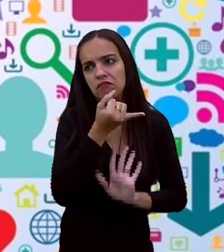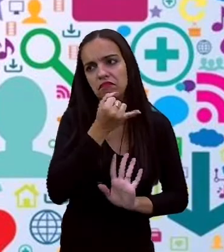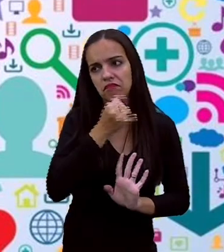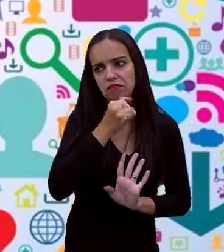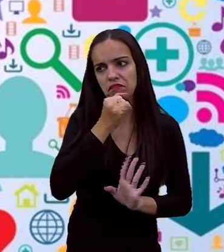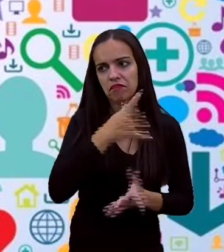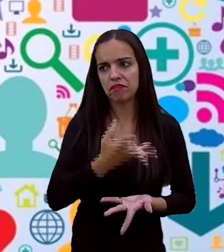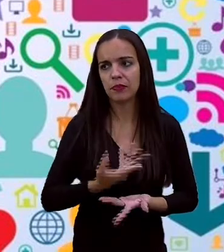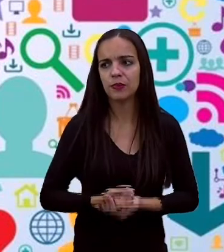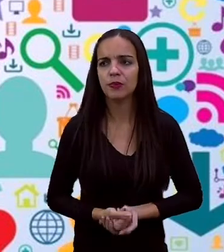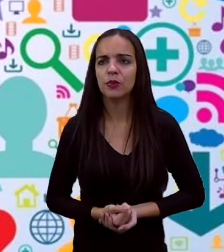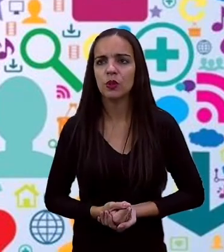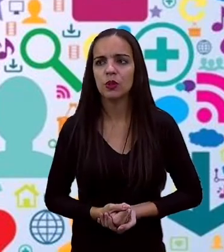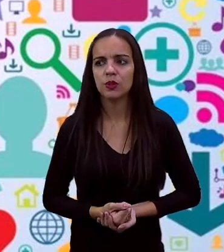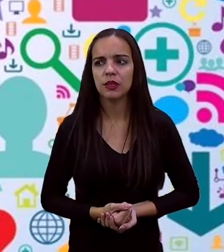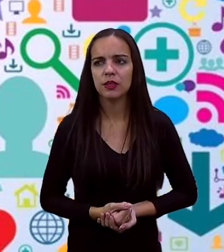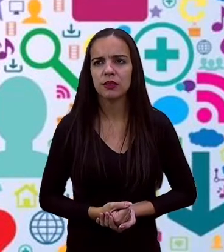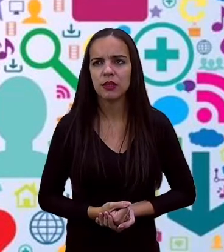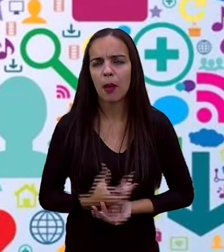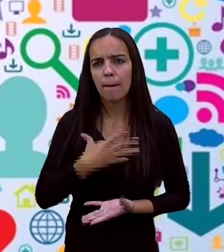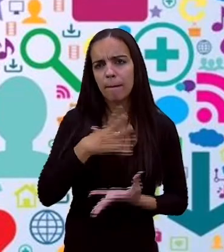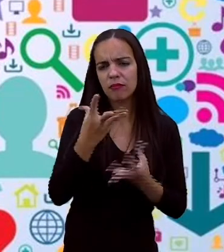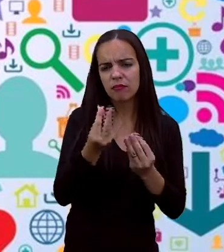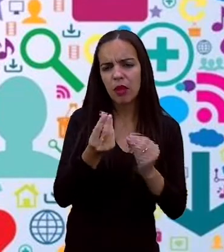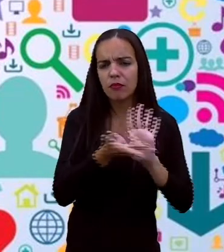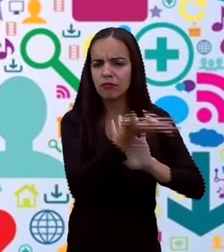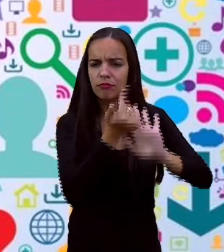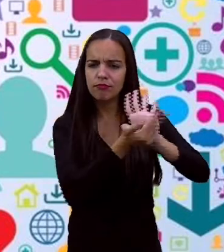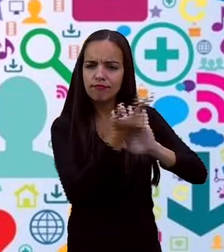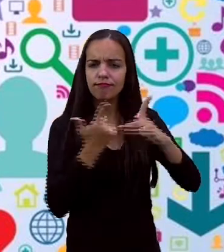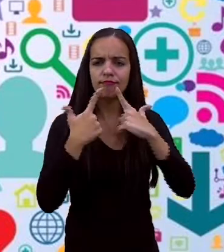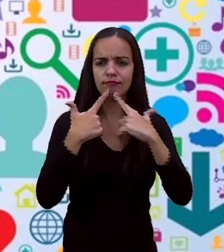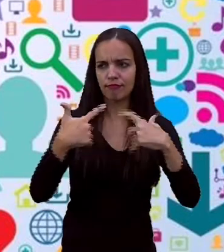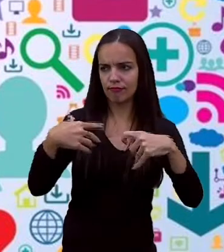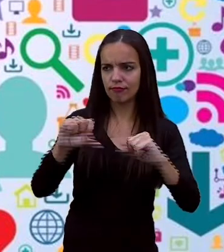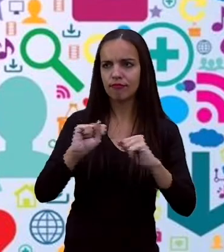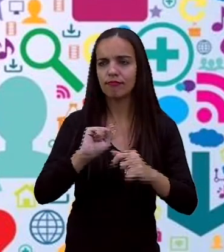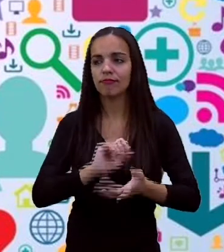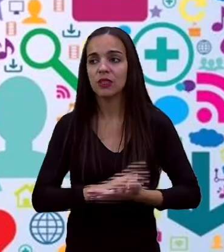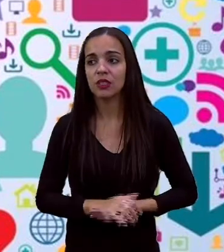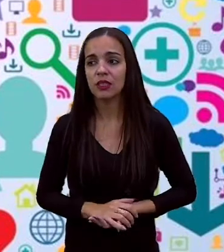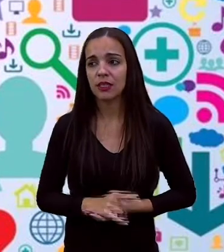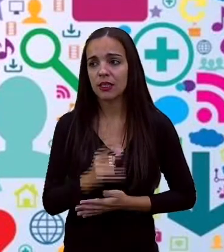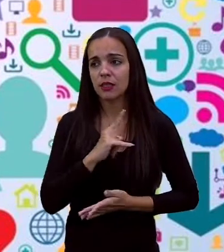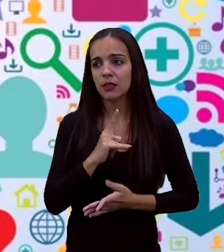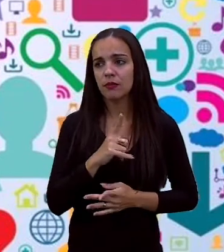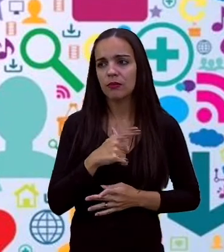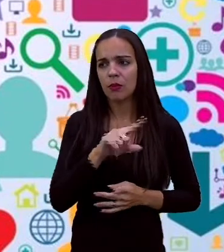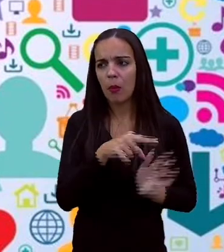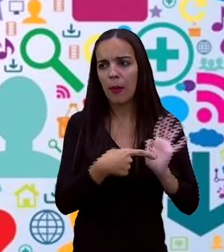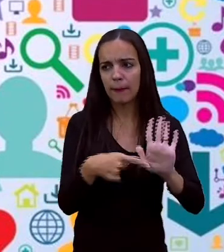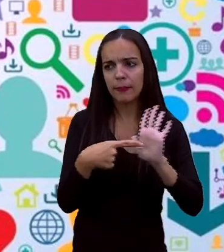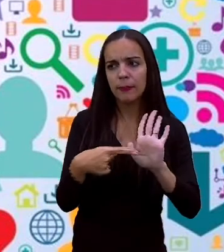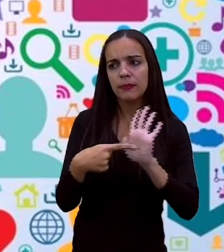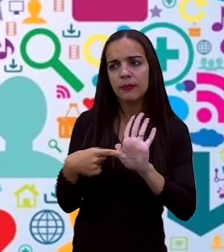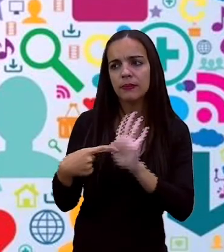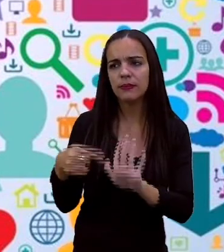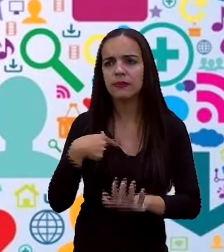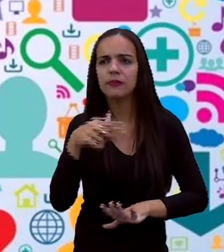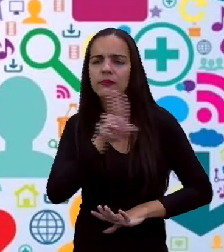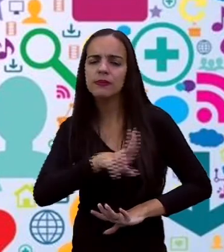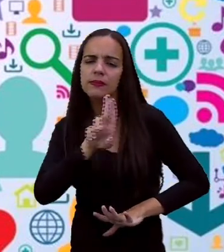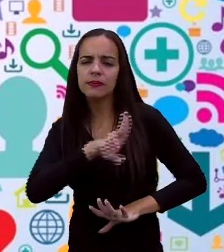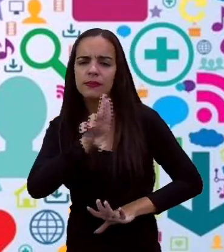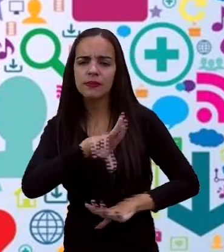eles tratam com muitas figuras de linguagem, com muitas metáforas. E raramente eles usam o